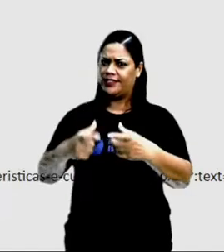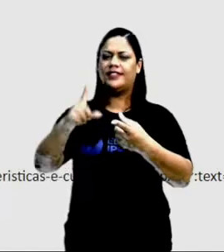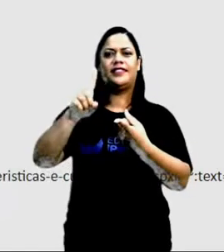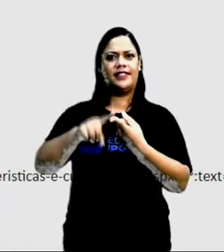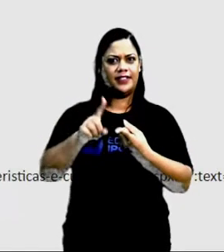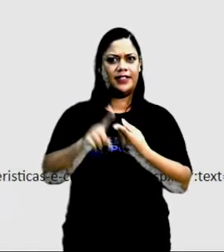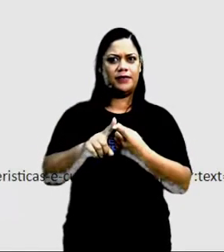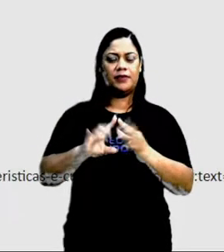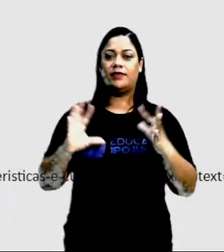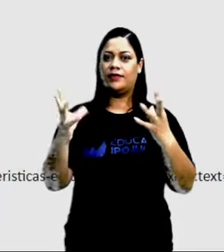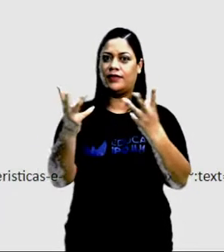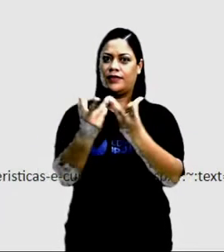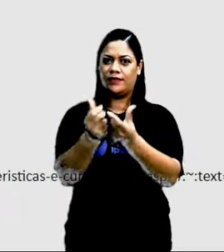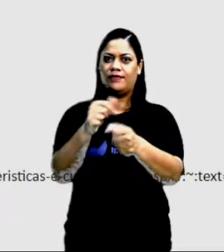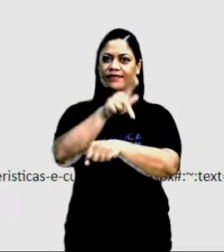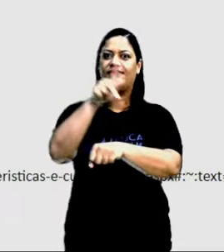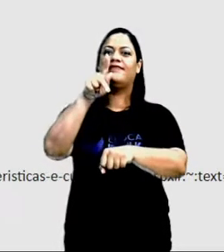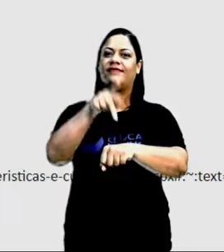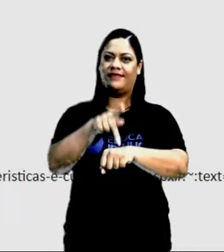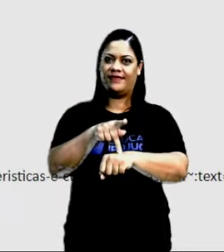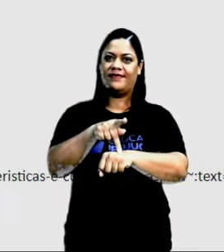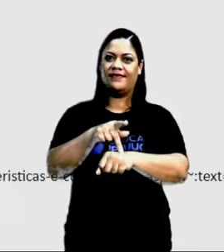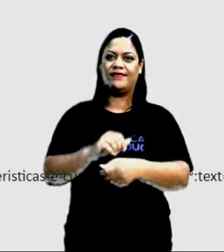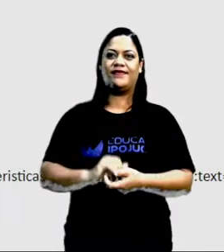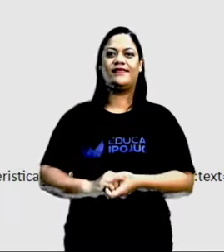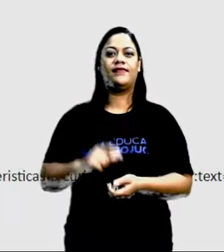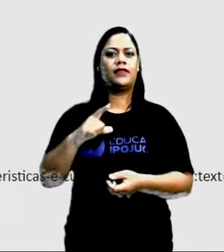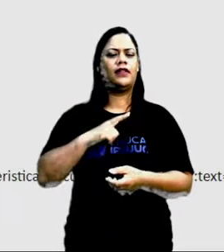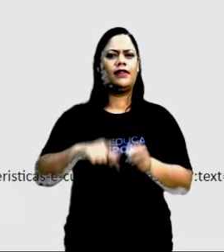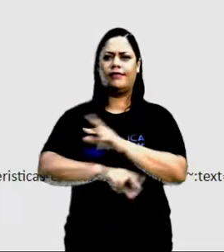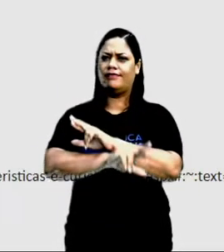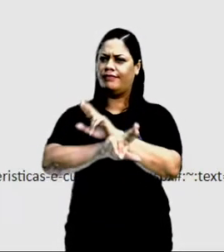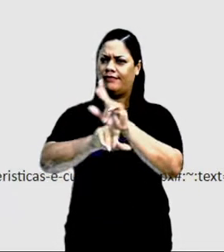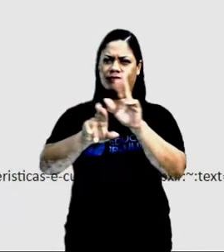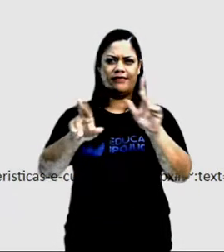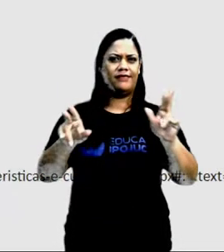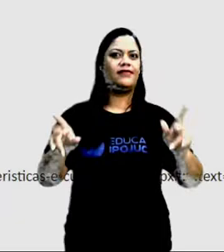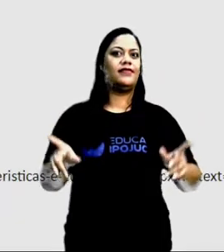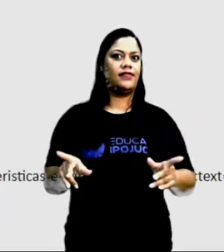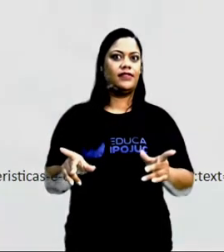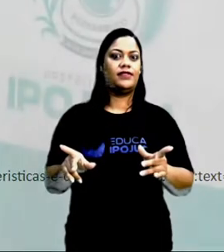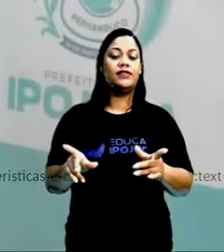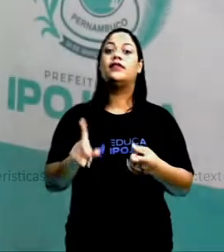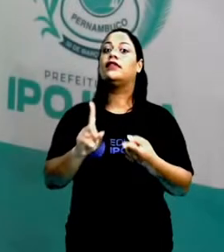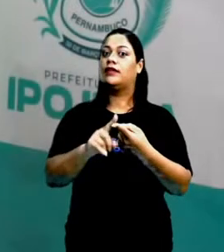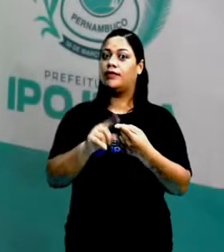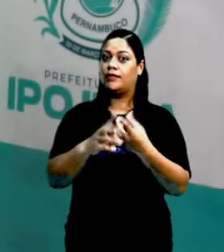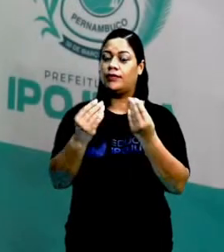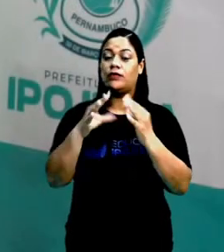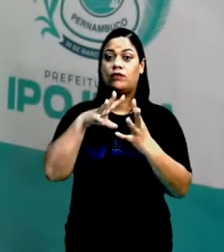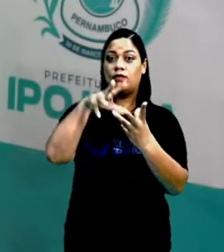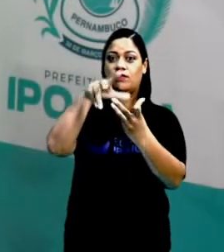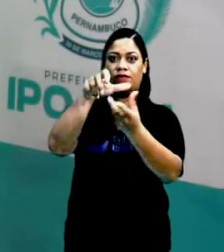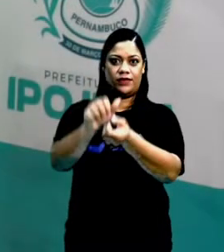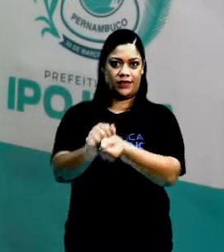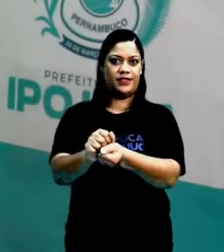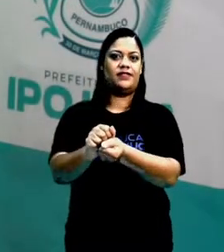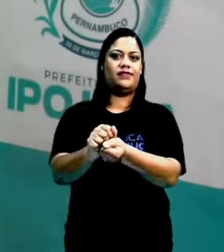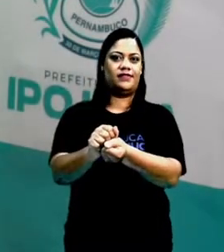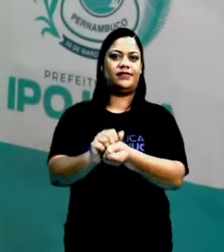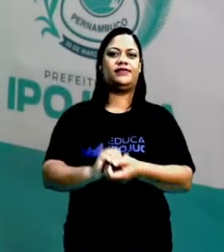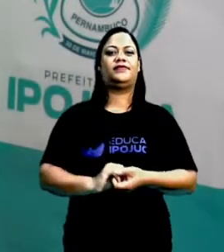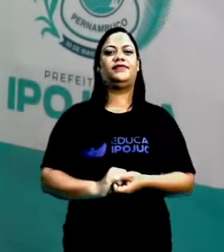mesmo para o Brasil todo, né? E tem vários patrimônios que eles são mundiais. Eles são patrimônios